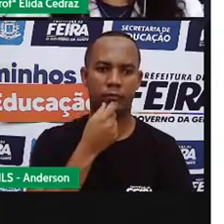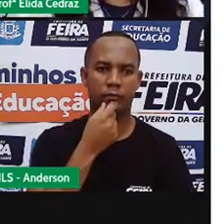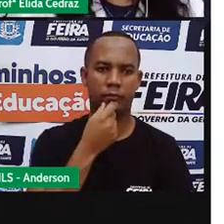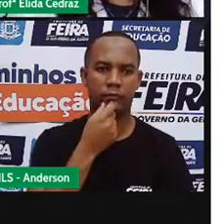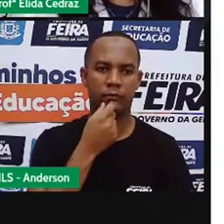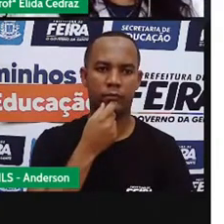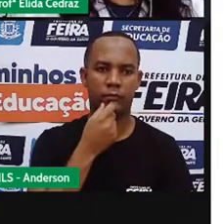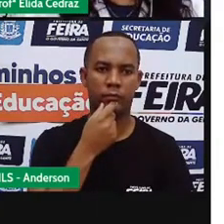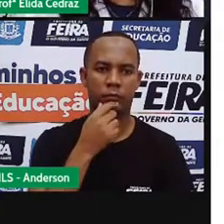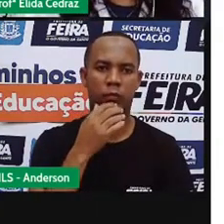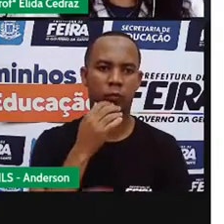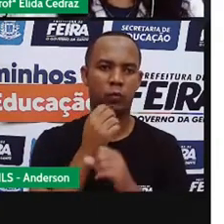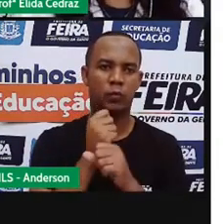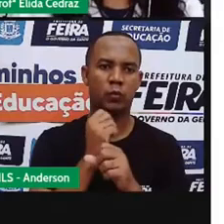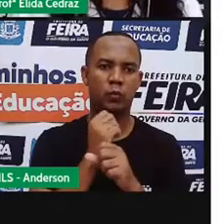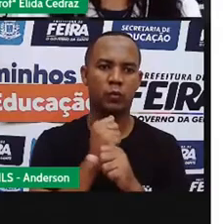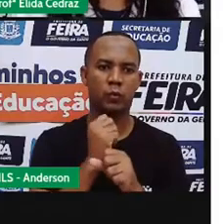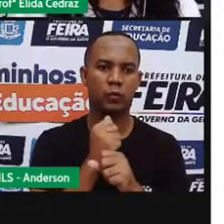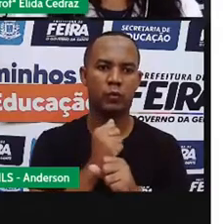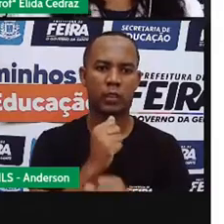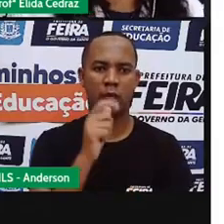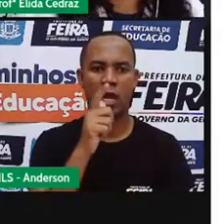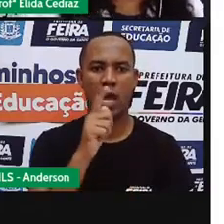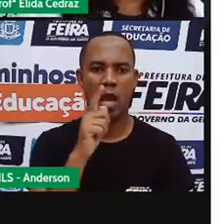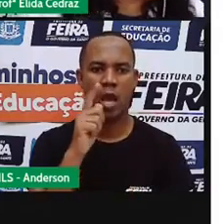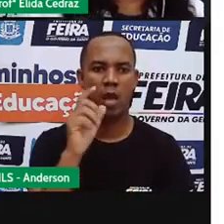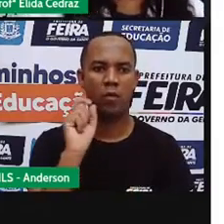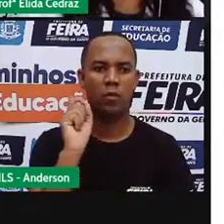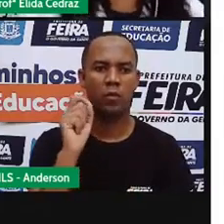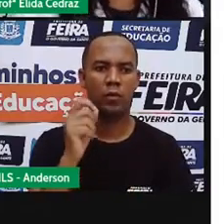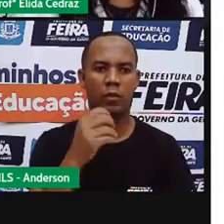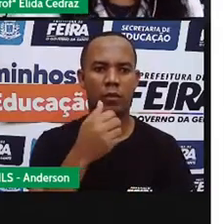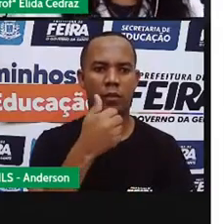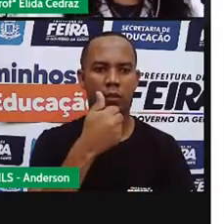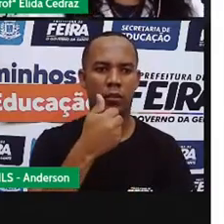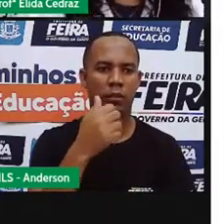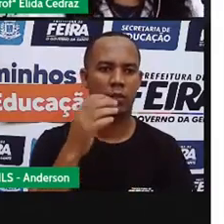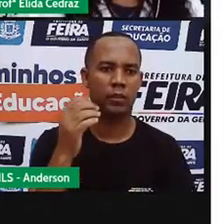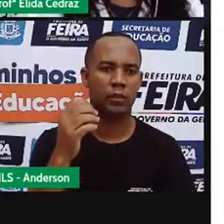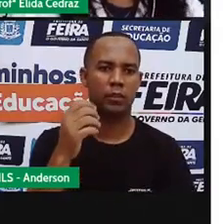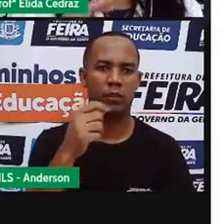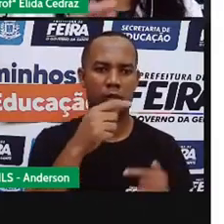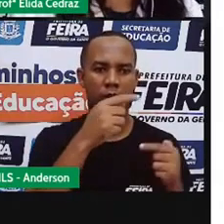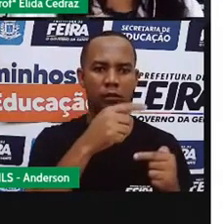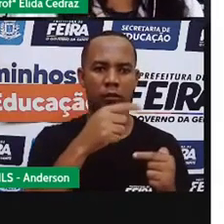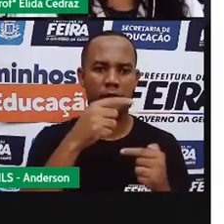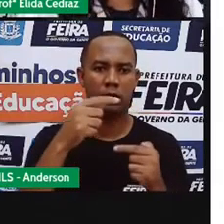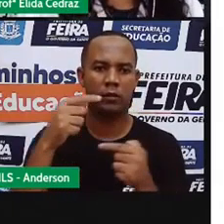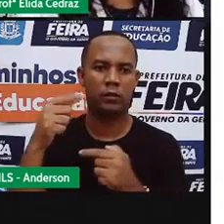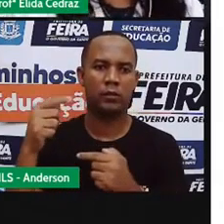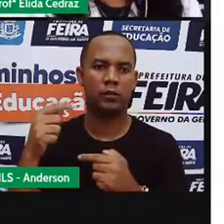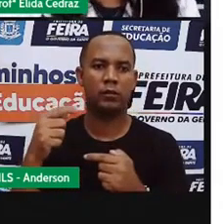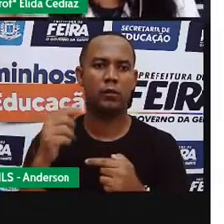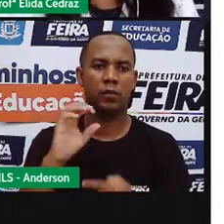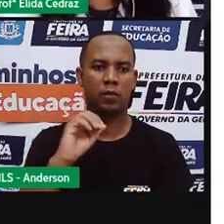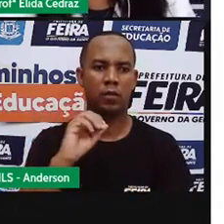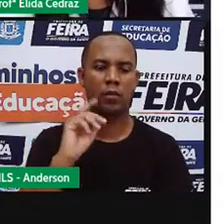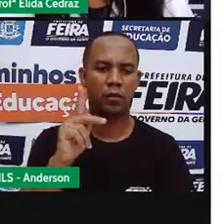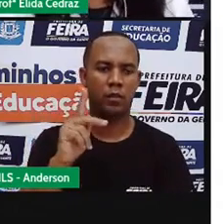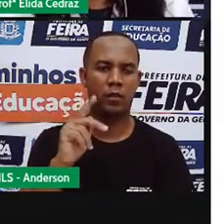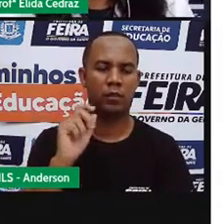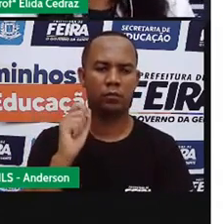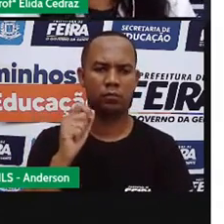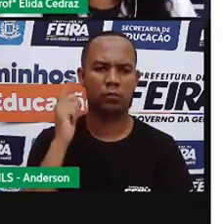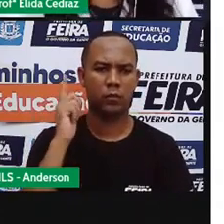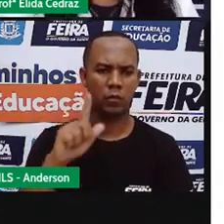A quantidade de água nas 10 garrafas com 2 litros são suficientes para